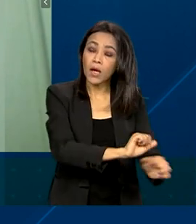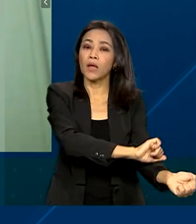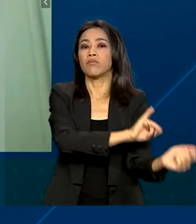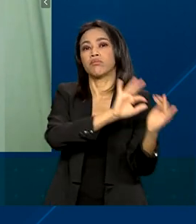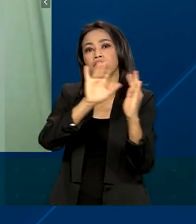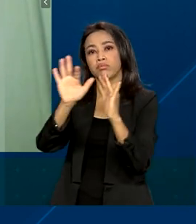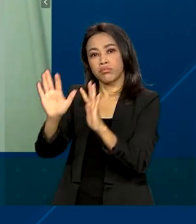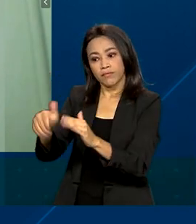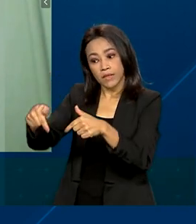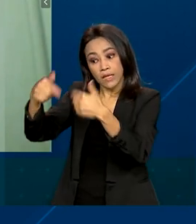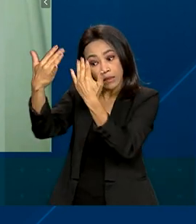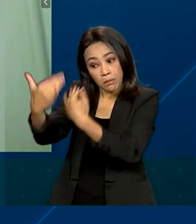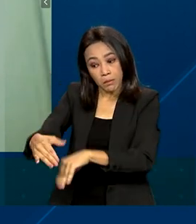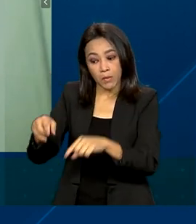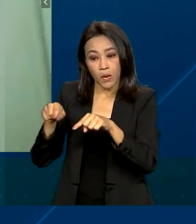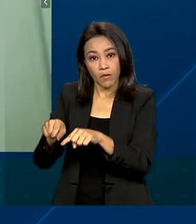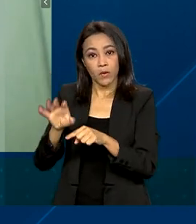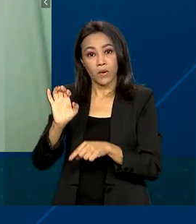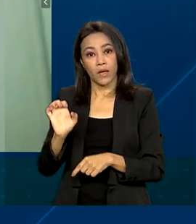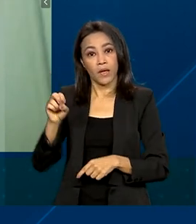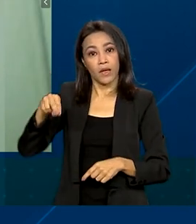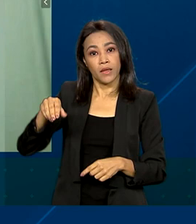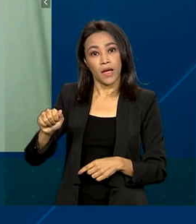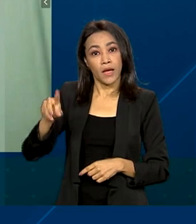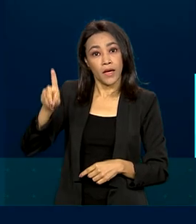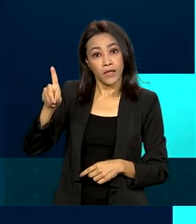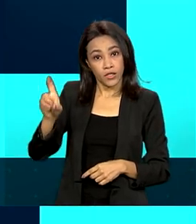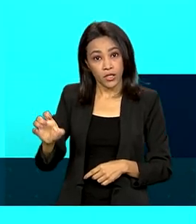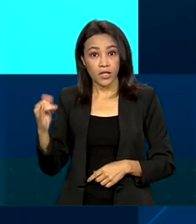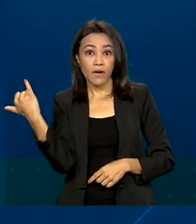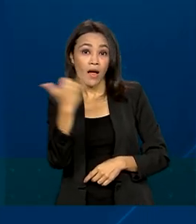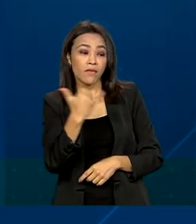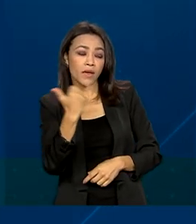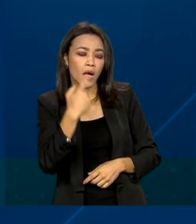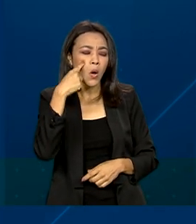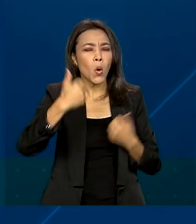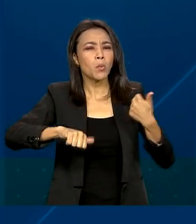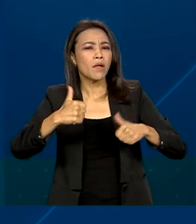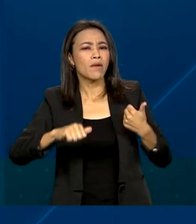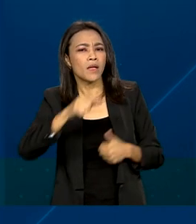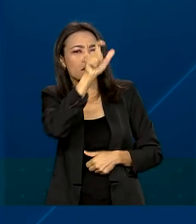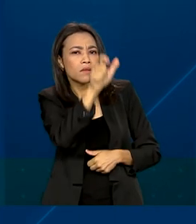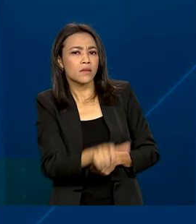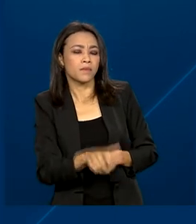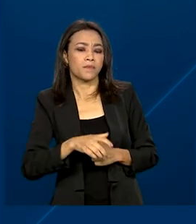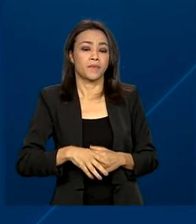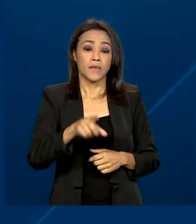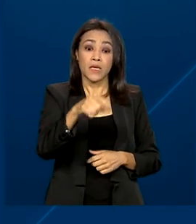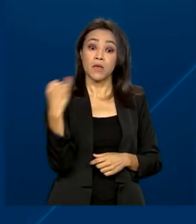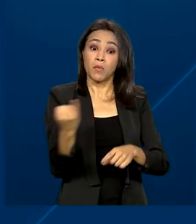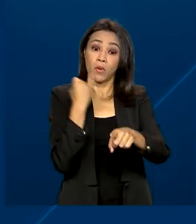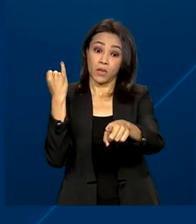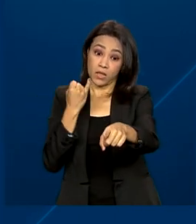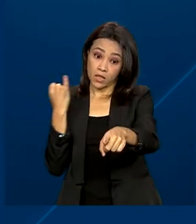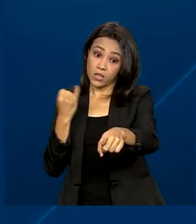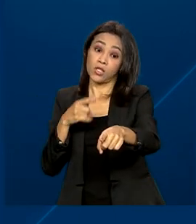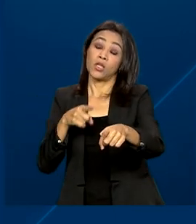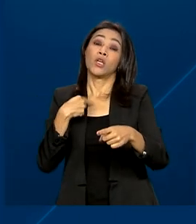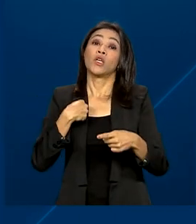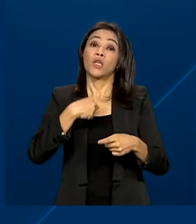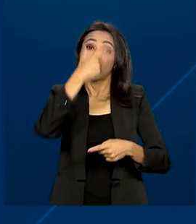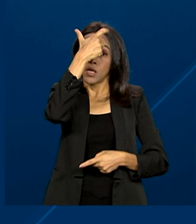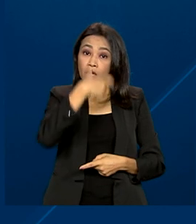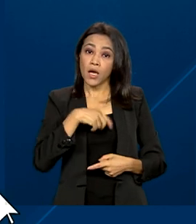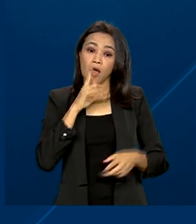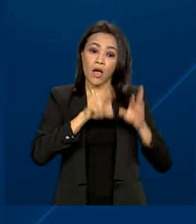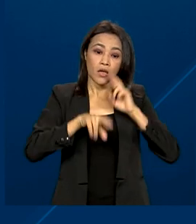vai dizer qual é o seu desempenho. Antes da prova, obrigatório que o aluno responda o questionário do